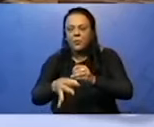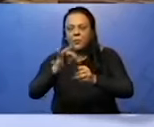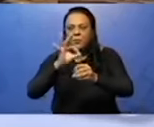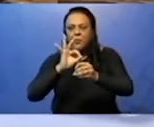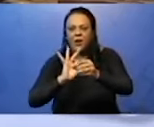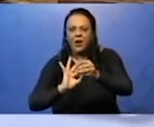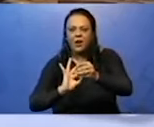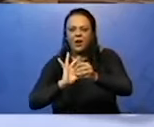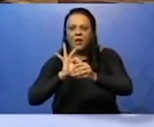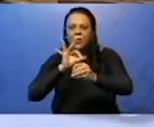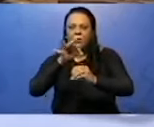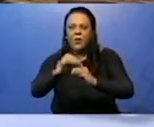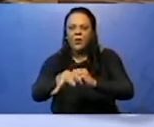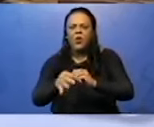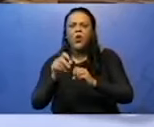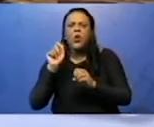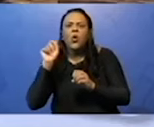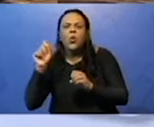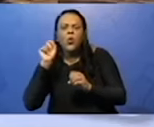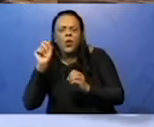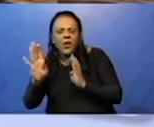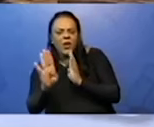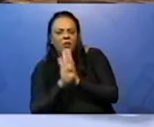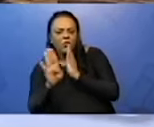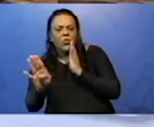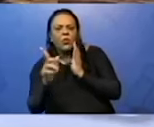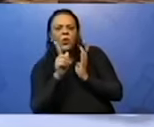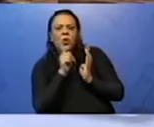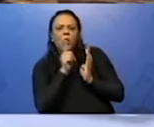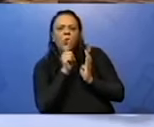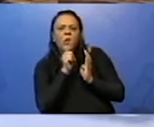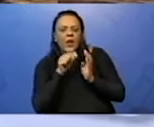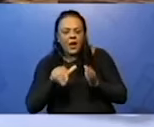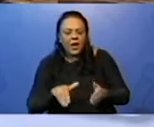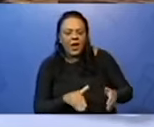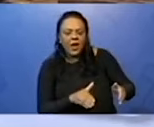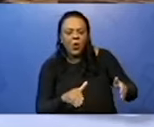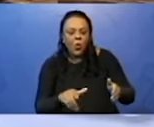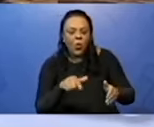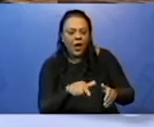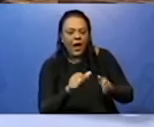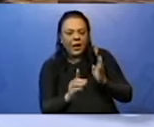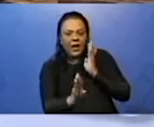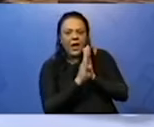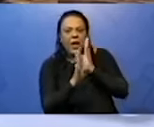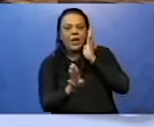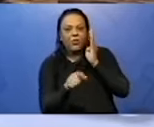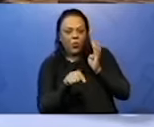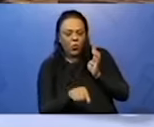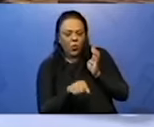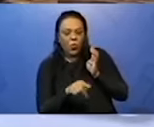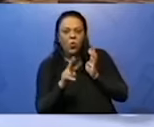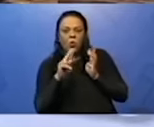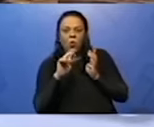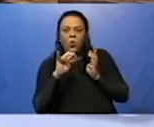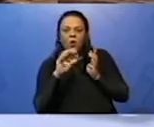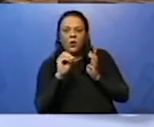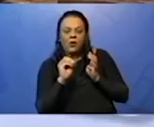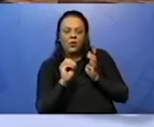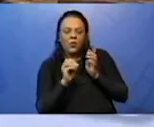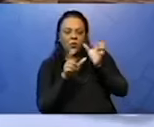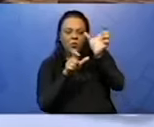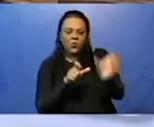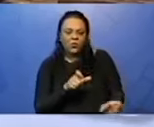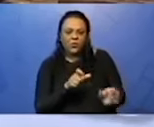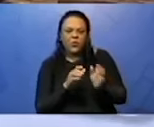1500 quilômetros. Olha, esse sujeito já é maior. Vocês viram que ele é diferente. Em seguida, o terceiro exemplo.